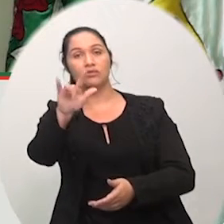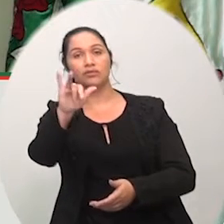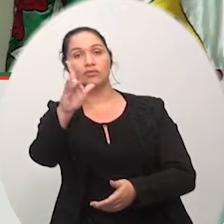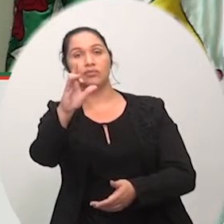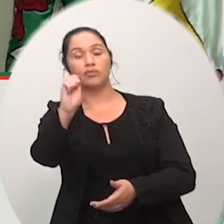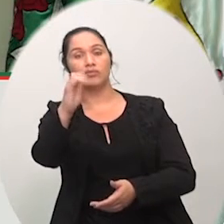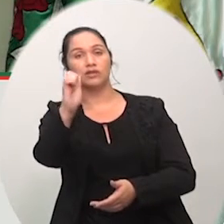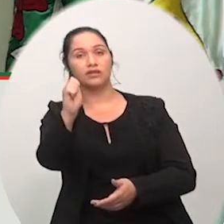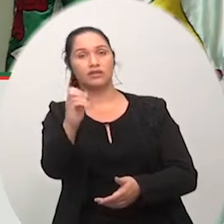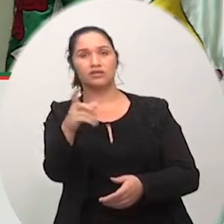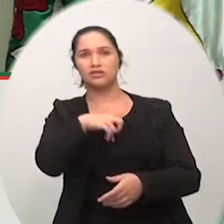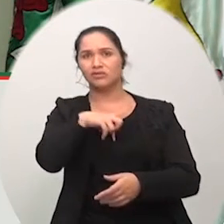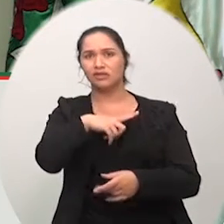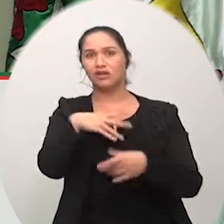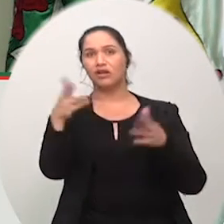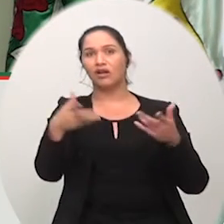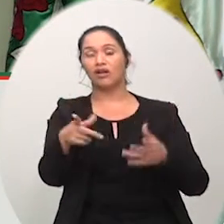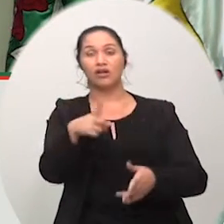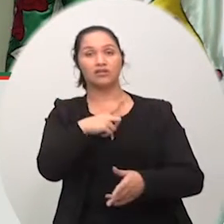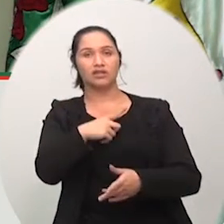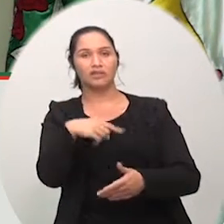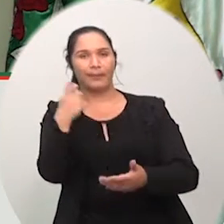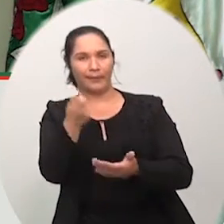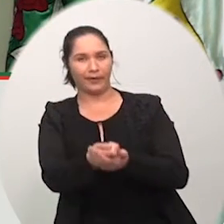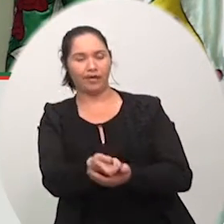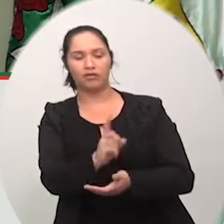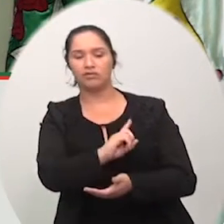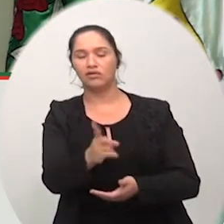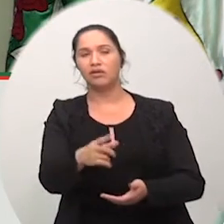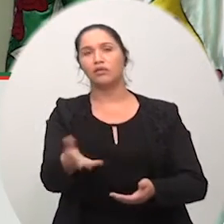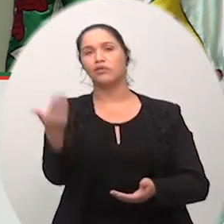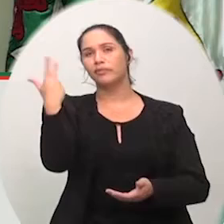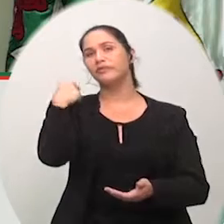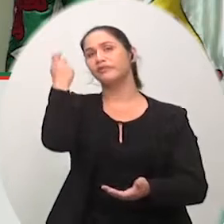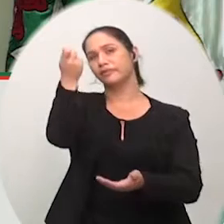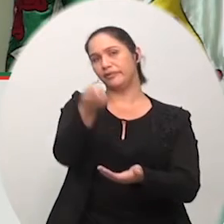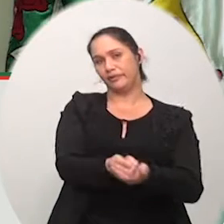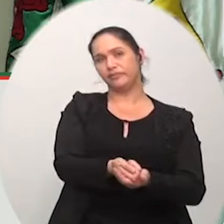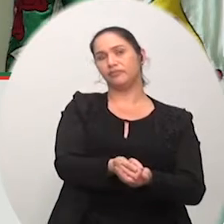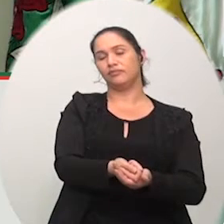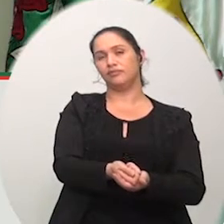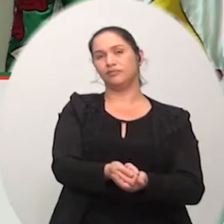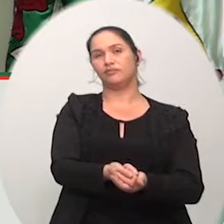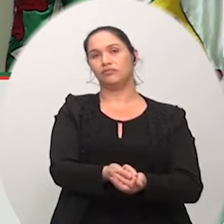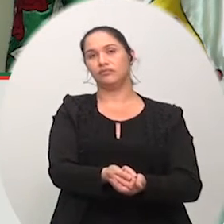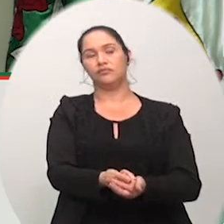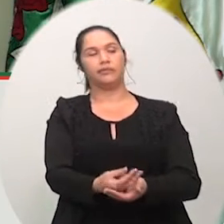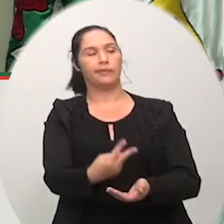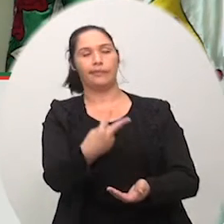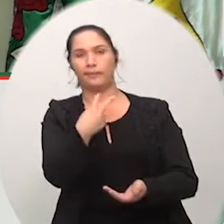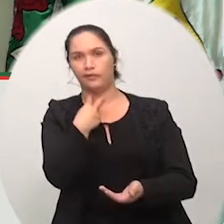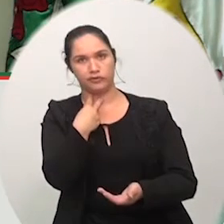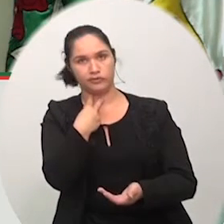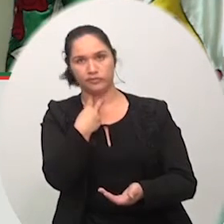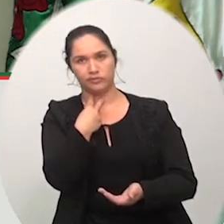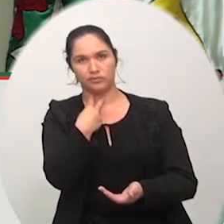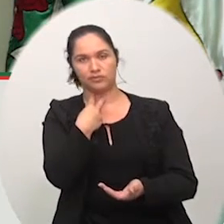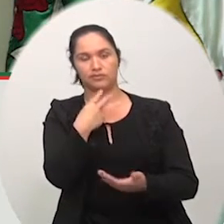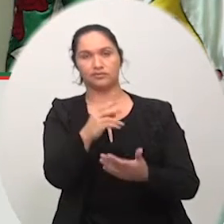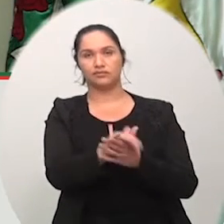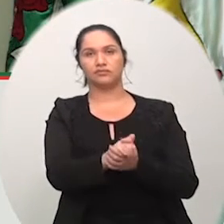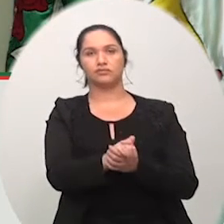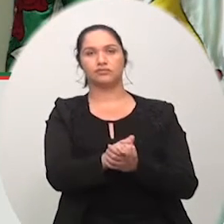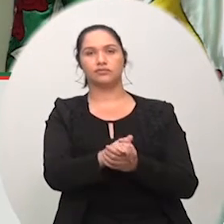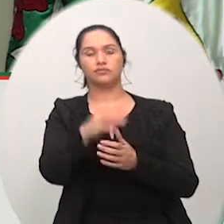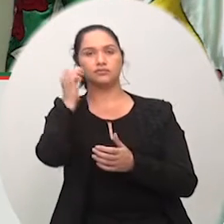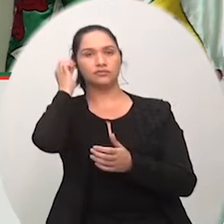com o congresso com os nossos representantes buscando isso conseguimos agora sermos penalizados por conseguirmos esses benefícios para a região